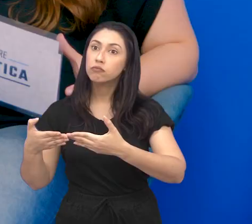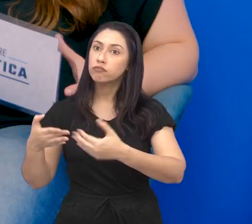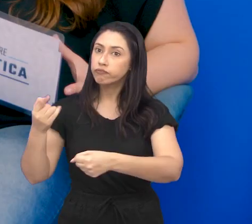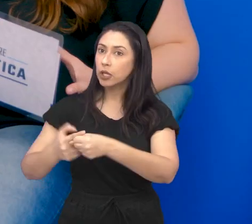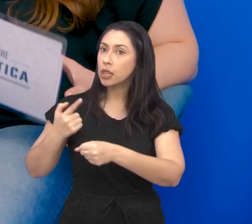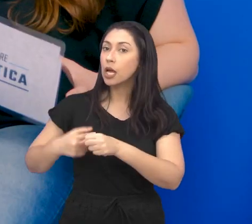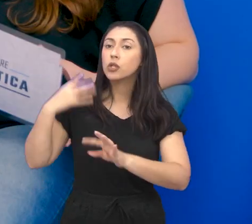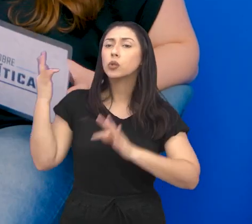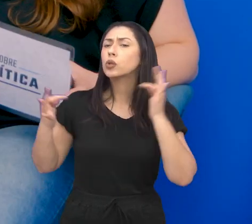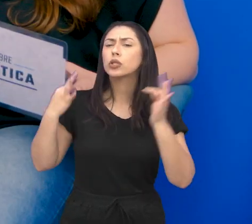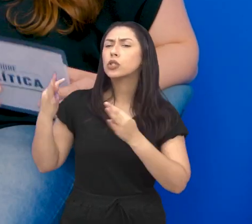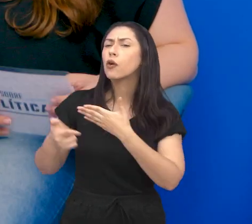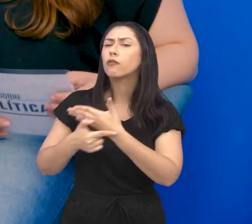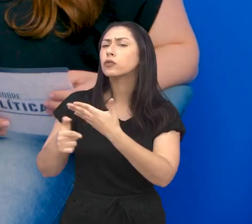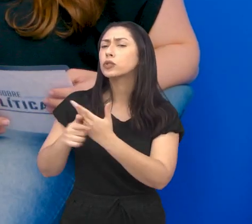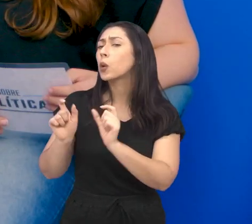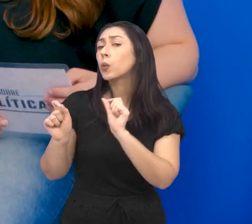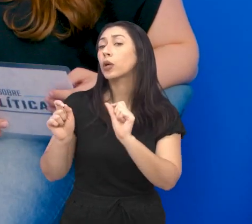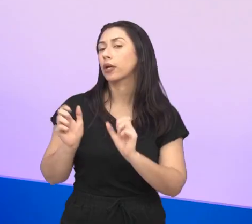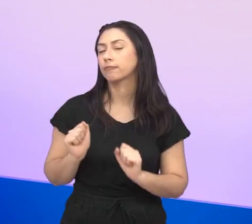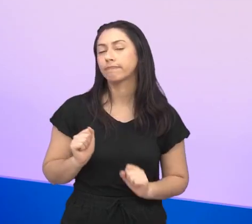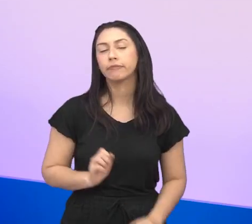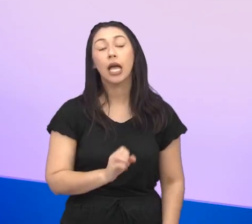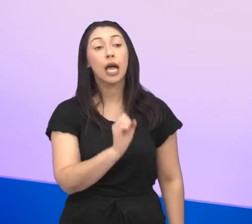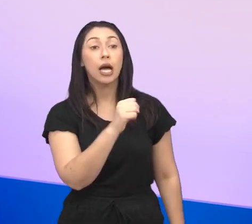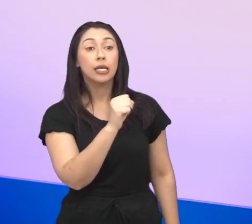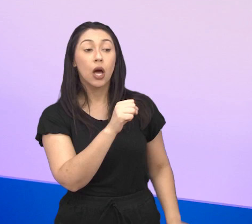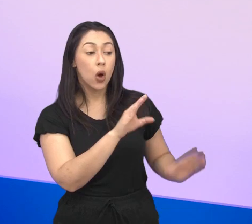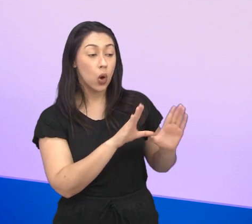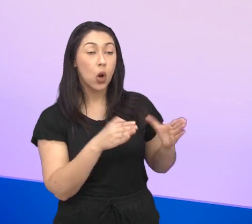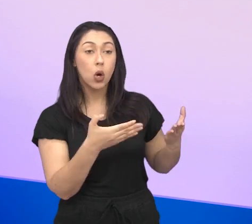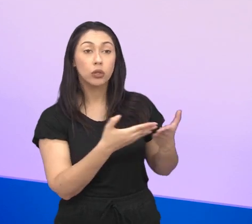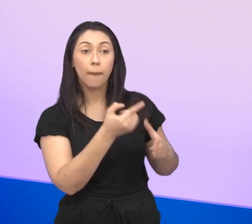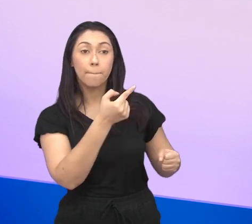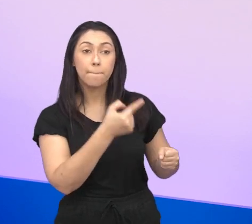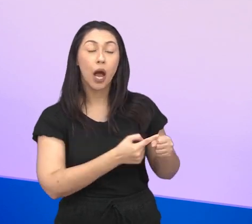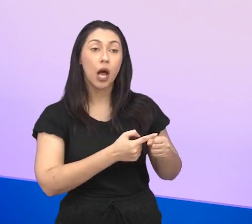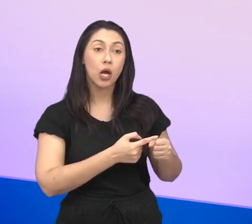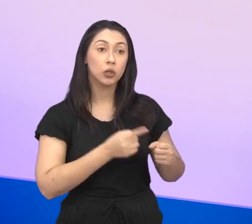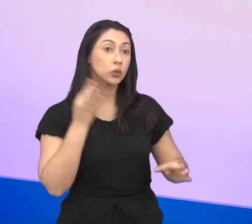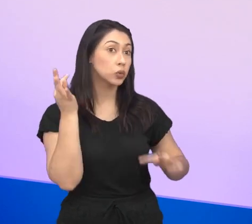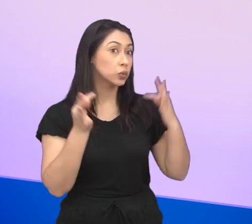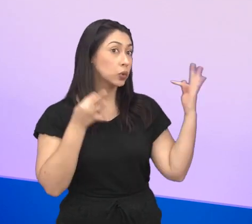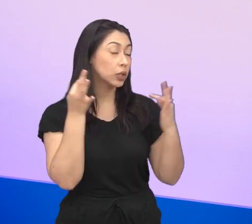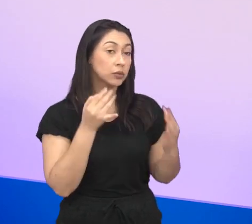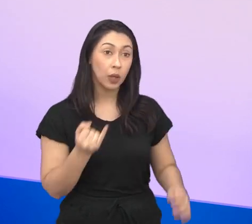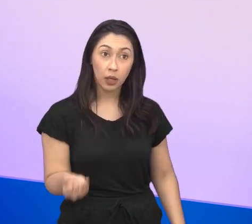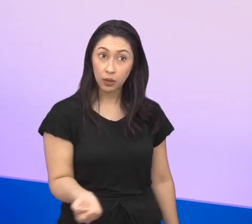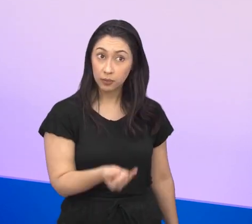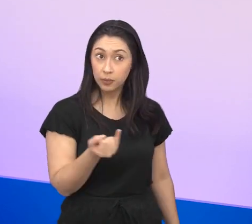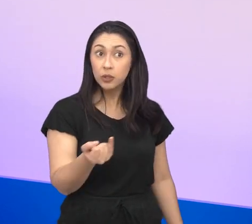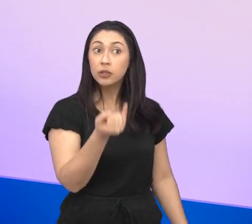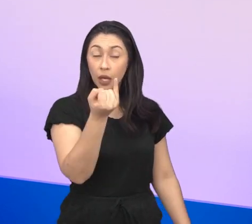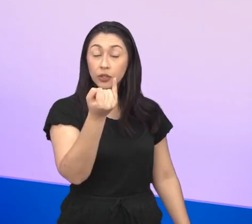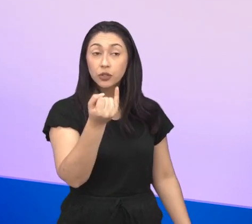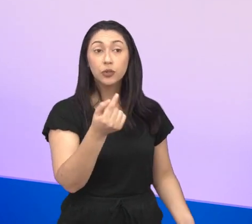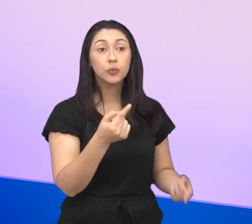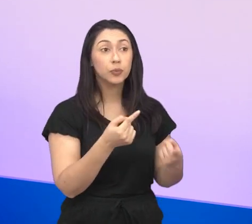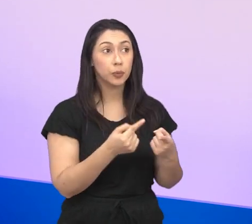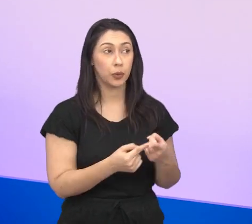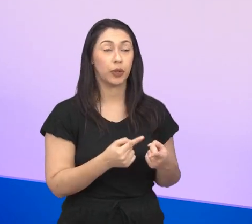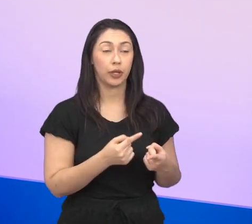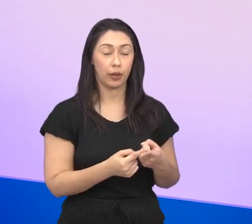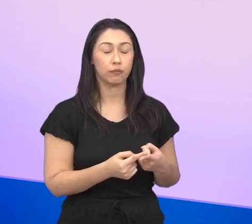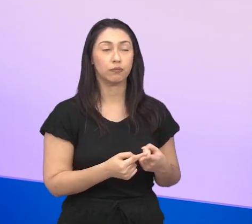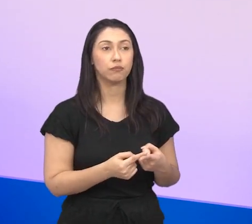estímulo do turismo aqui na cidade, né? Sim, o Conselho Municipal de Turismo, ele é muito importante, né, justamente